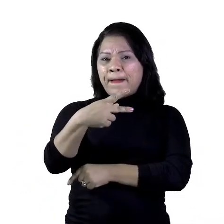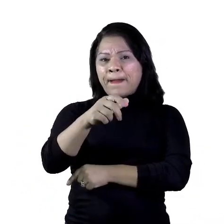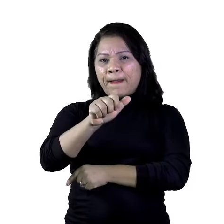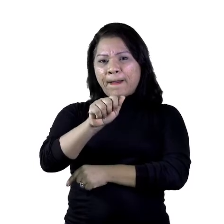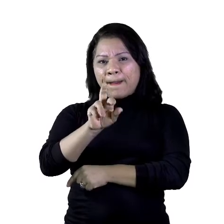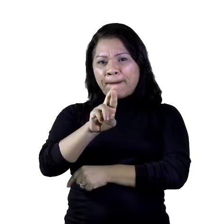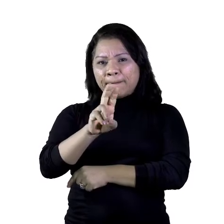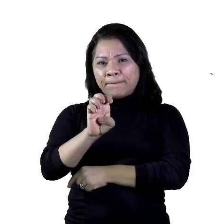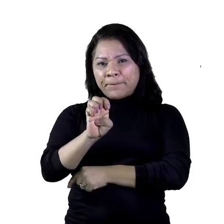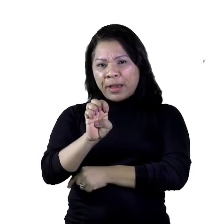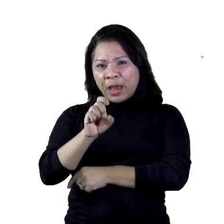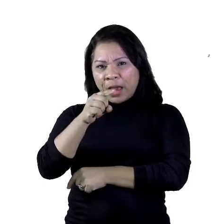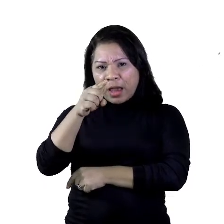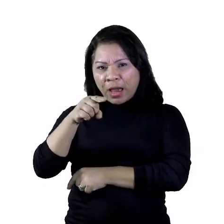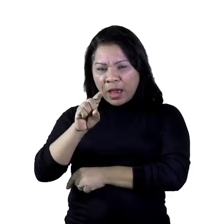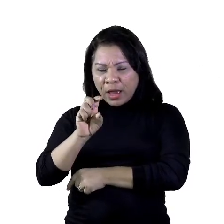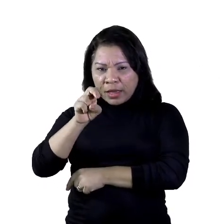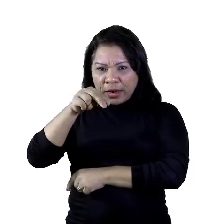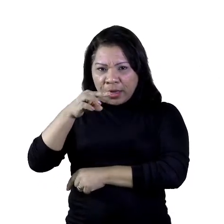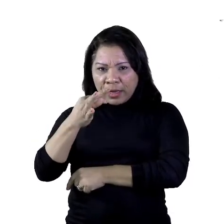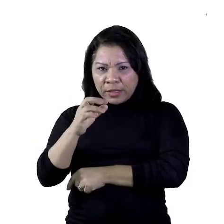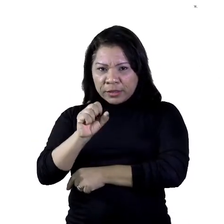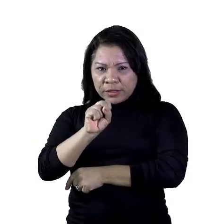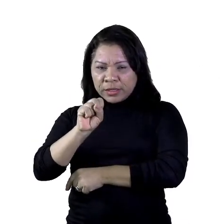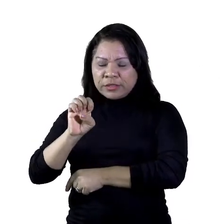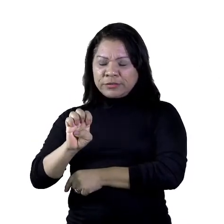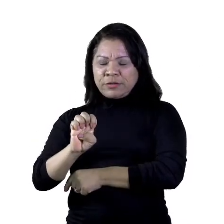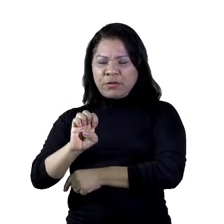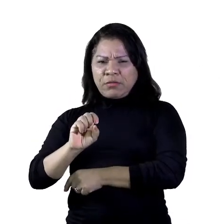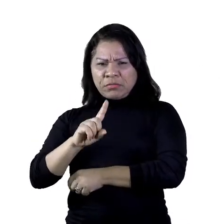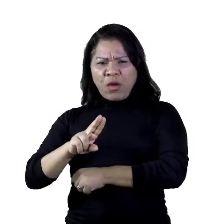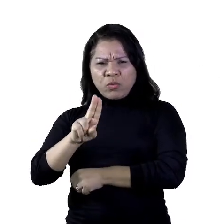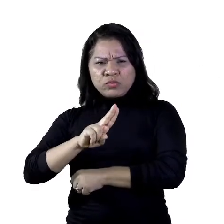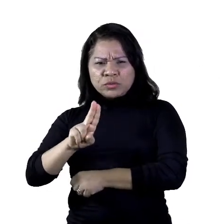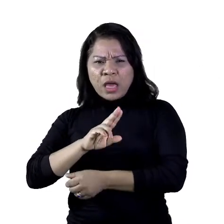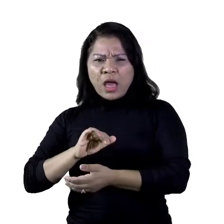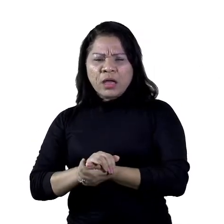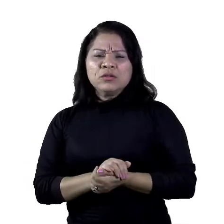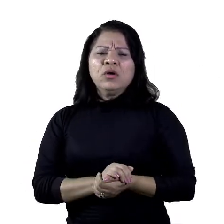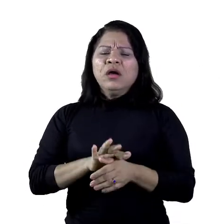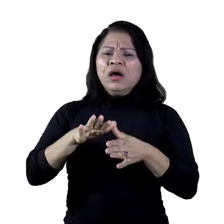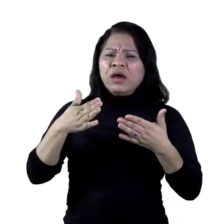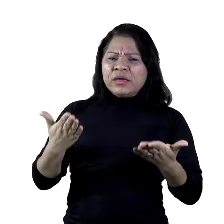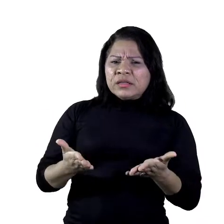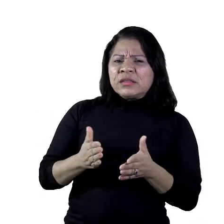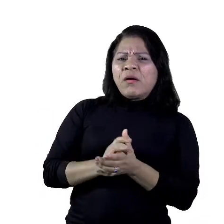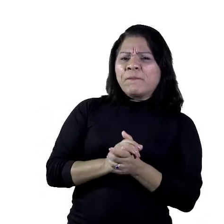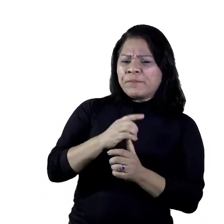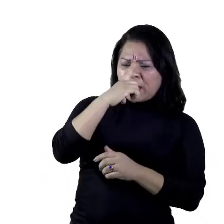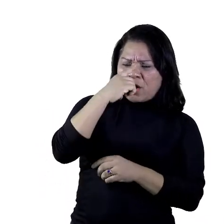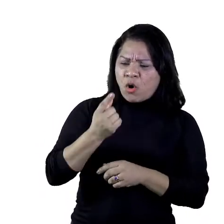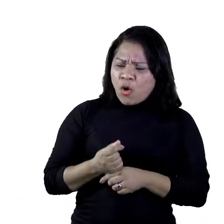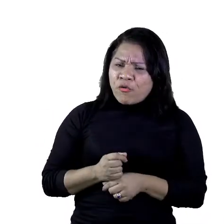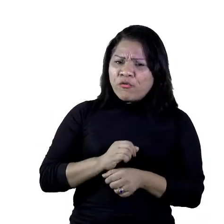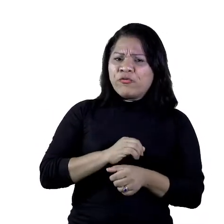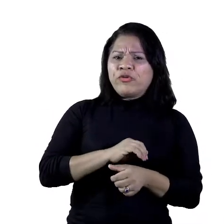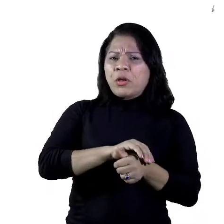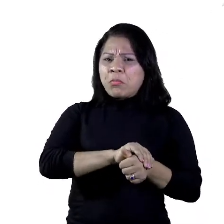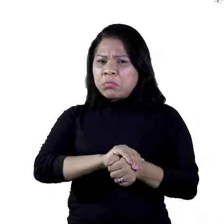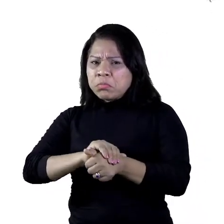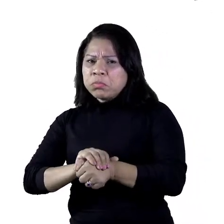não é? Então, você vê que as palavras golfinhos, baleias e tartarugas, elas estão entre